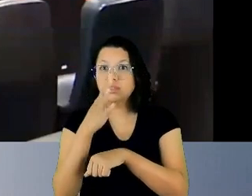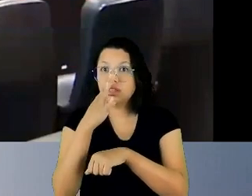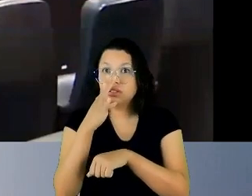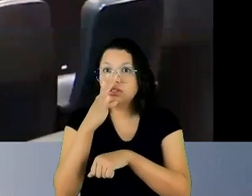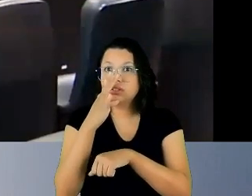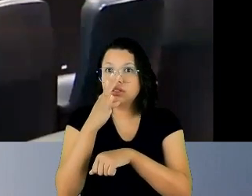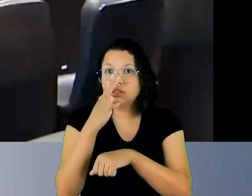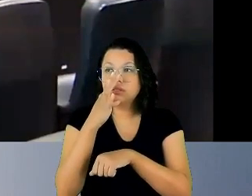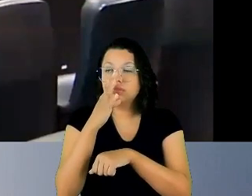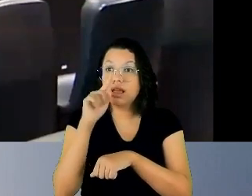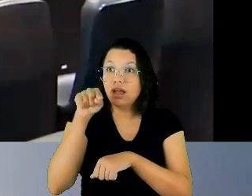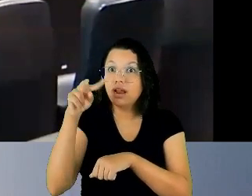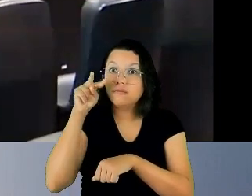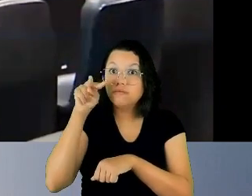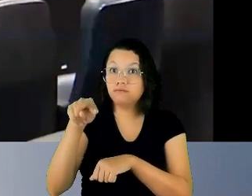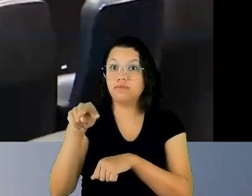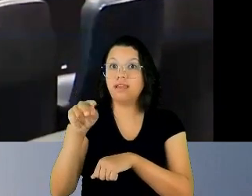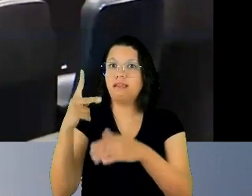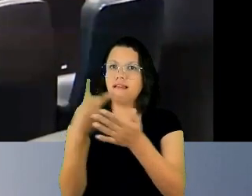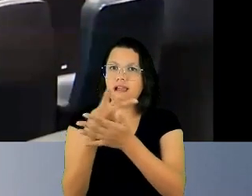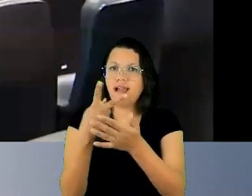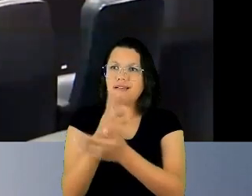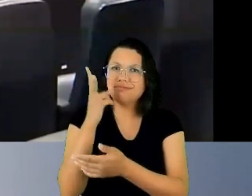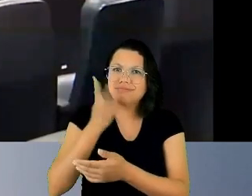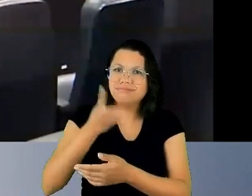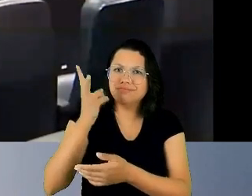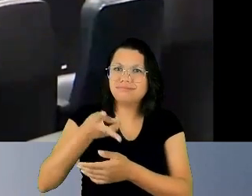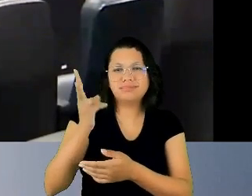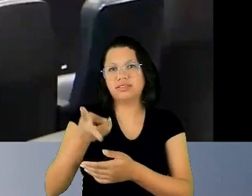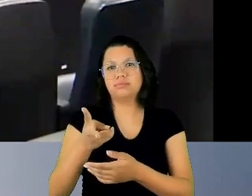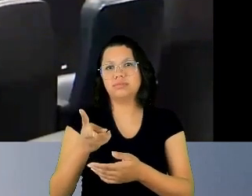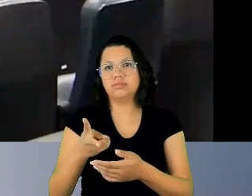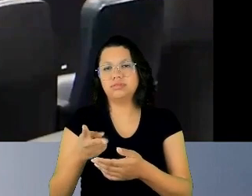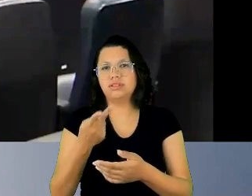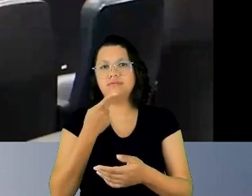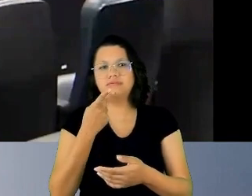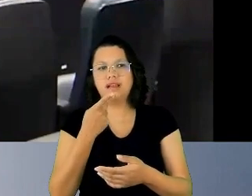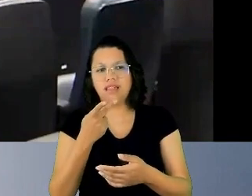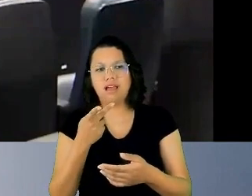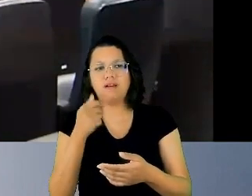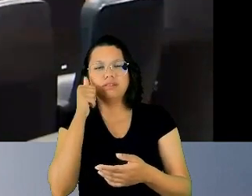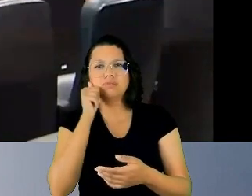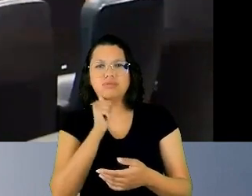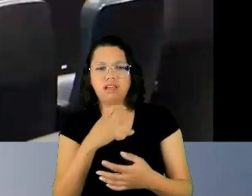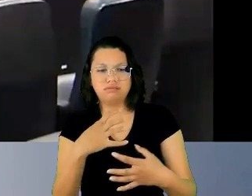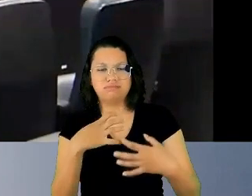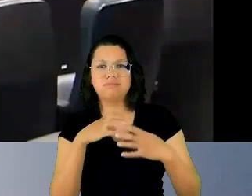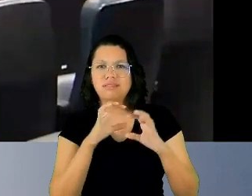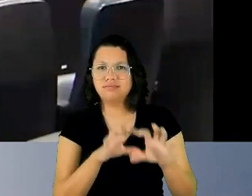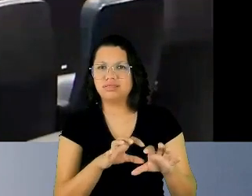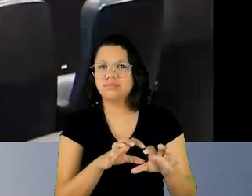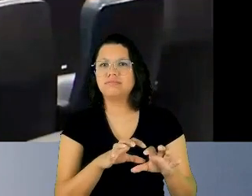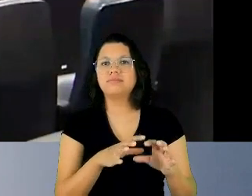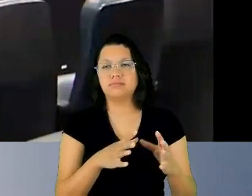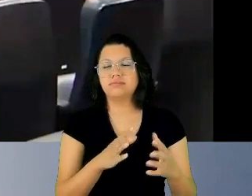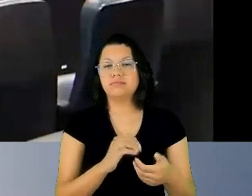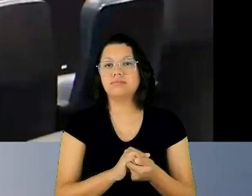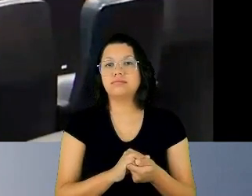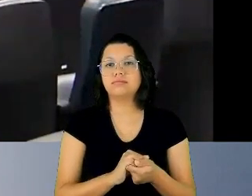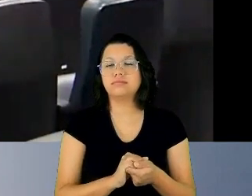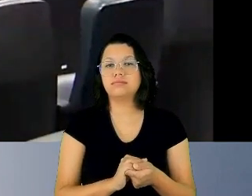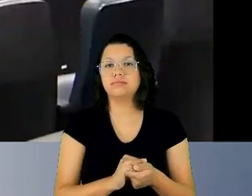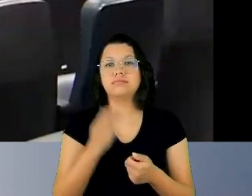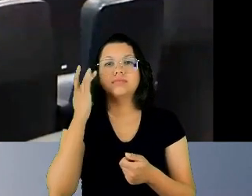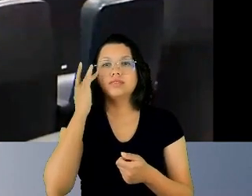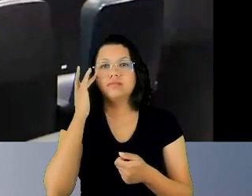eles ver que eles erram sempre, e mexer com as mulheres, eu acho que se eles